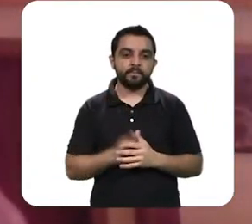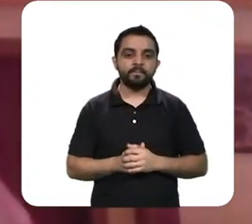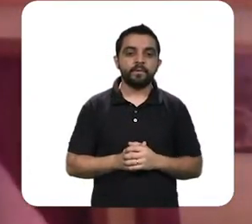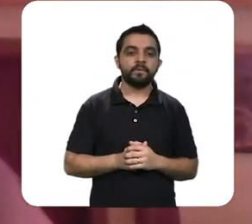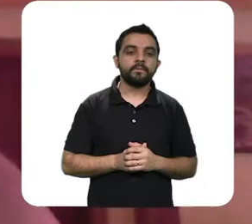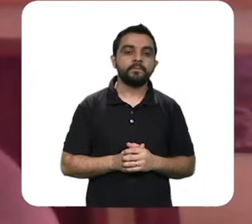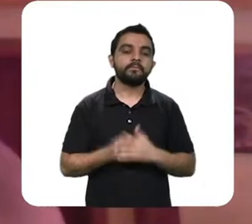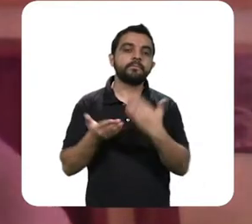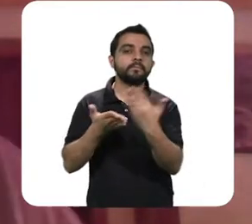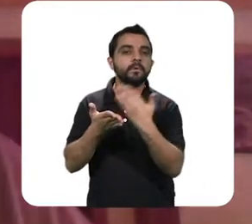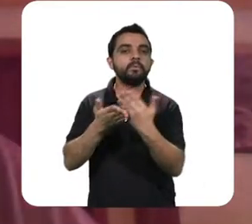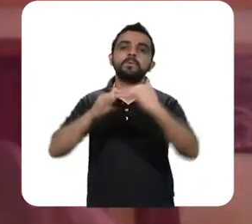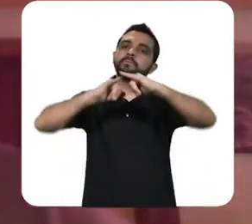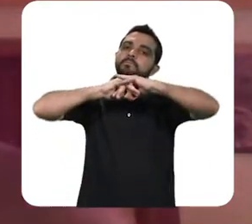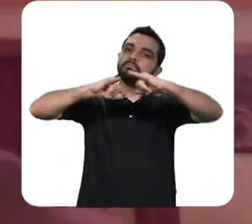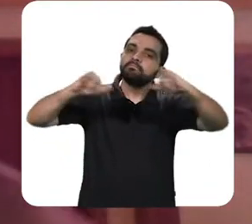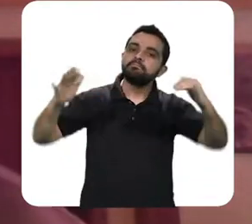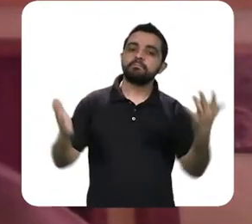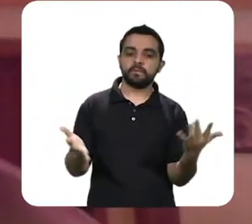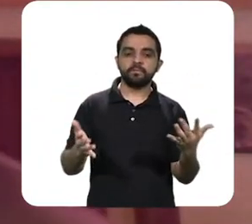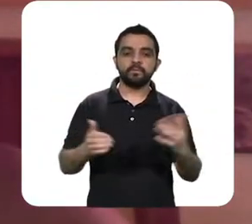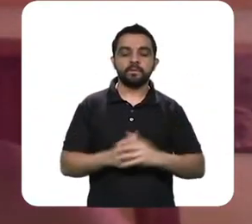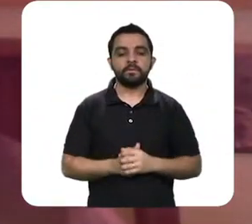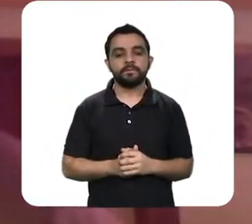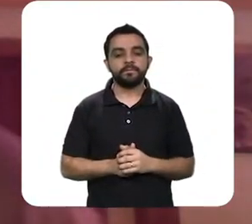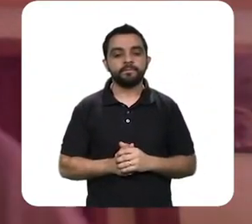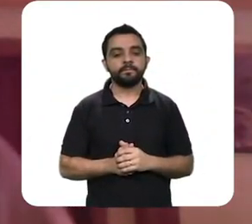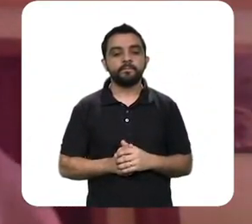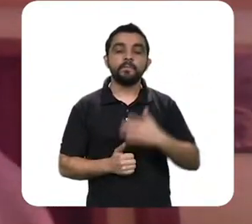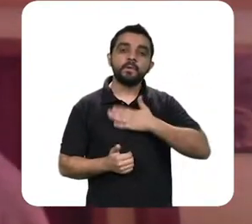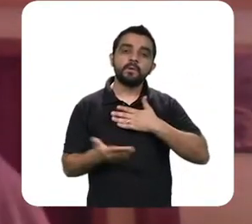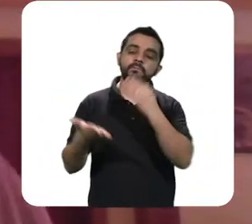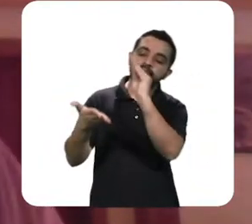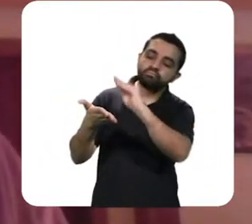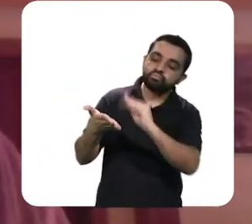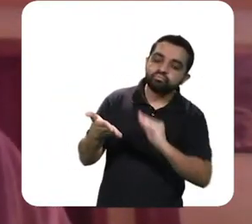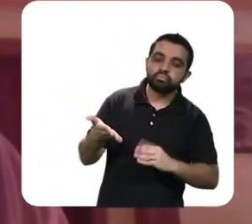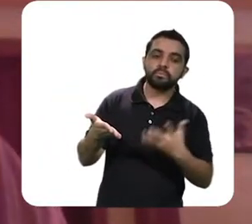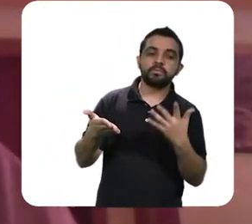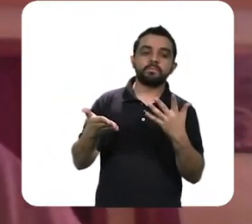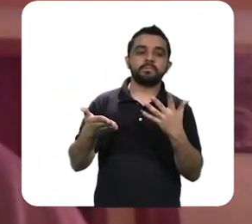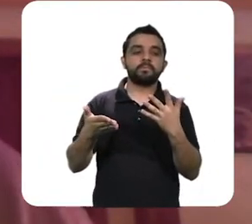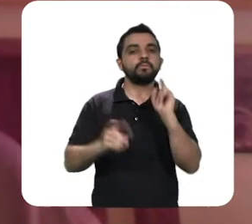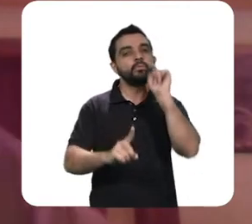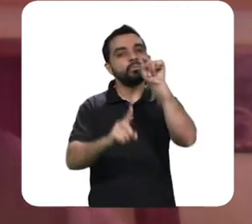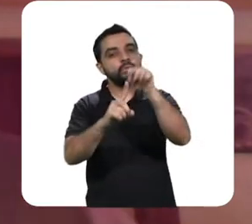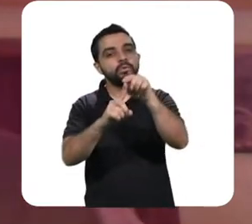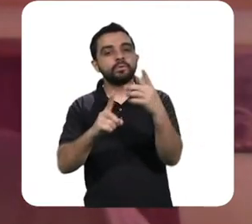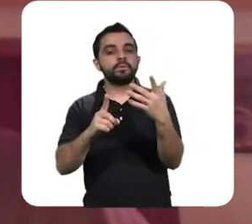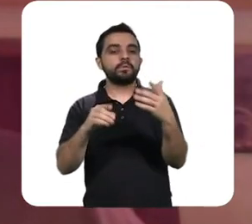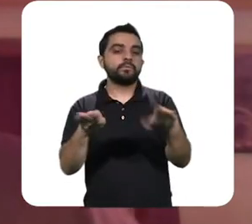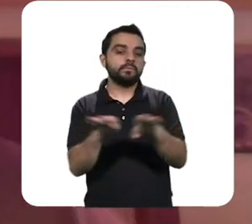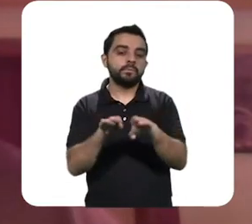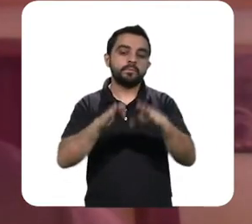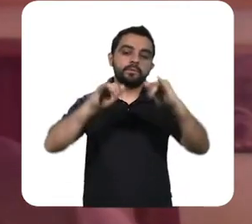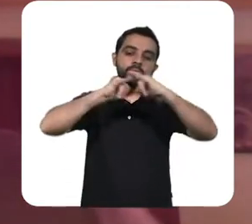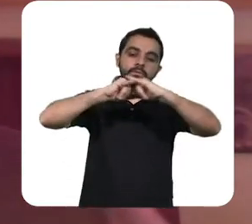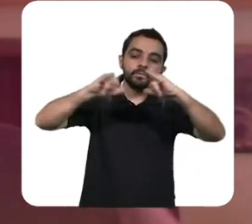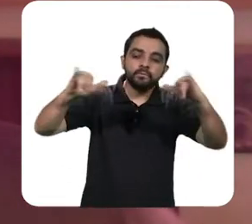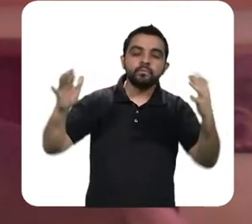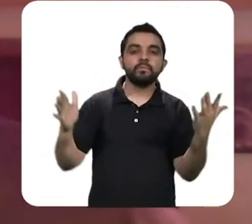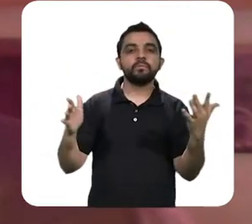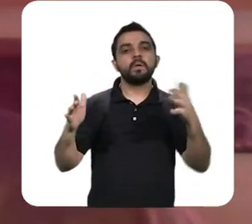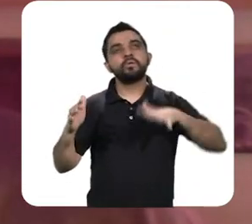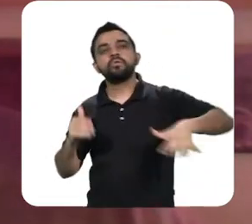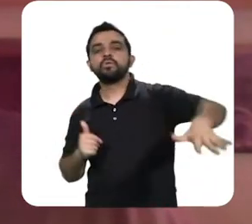feito um livro de divulgação. eu conto que esse livro sirva esse intuito e divulgar